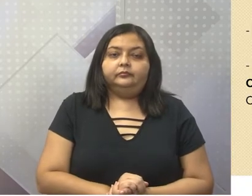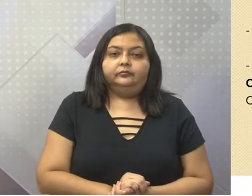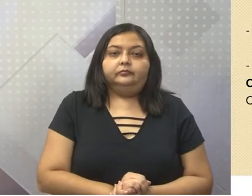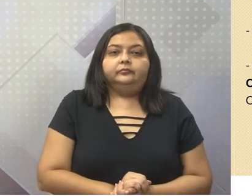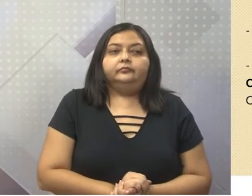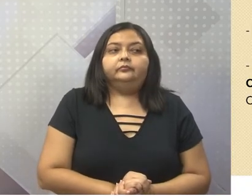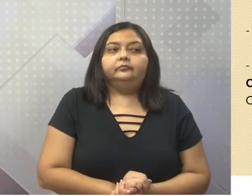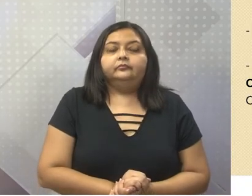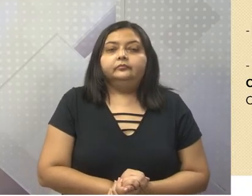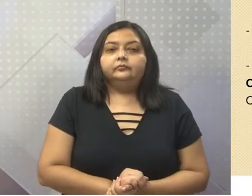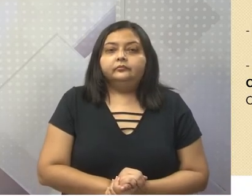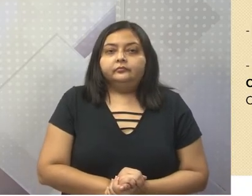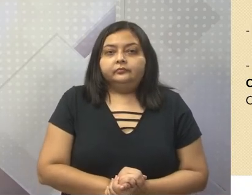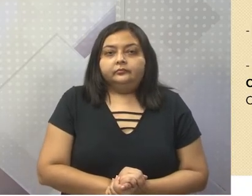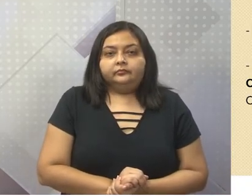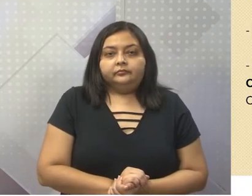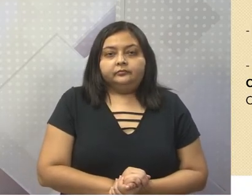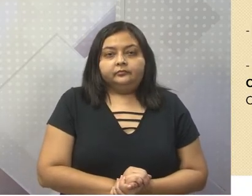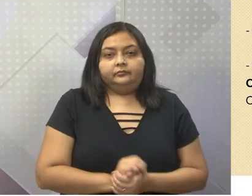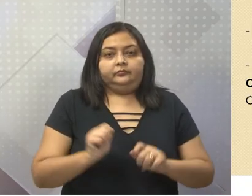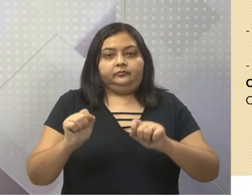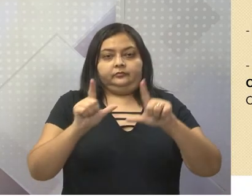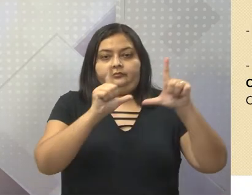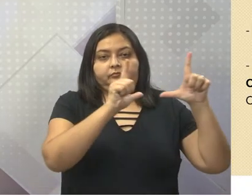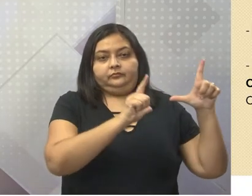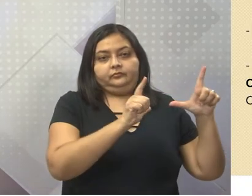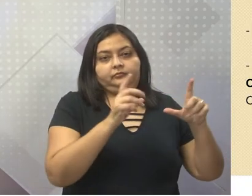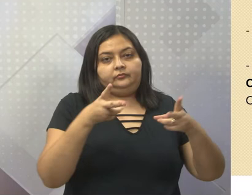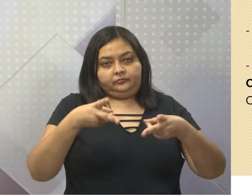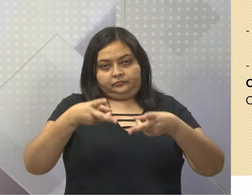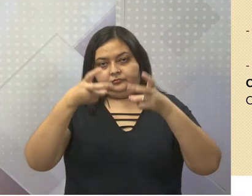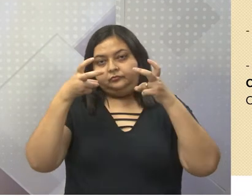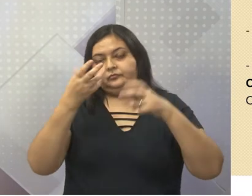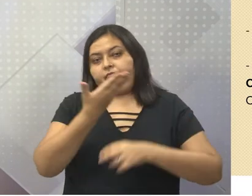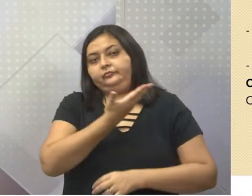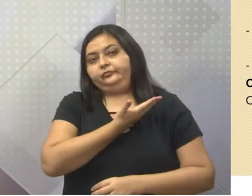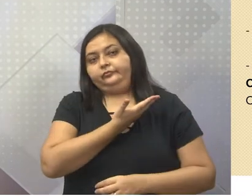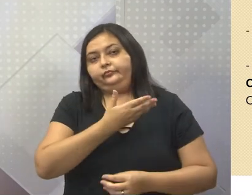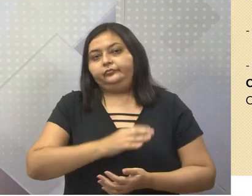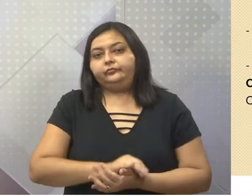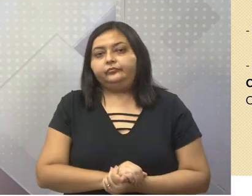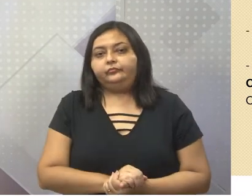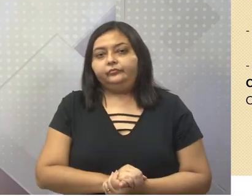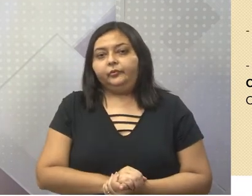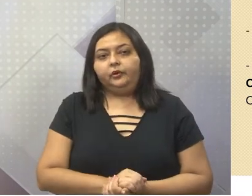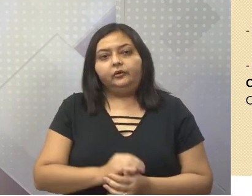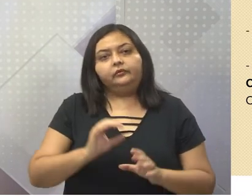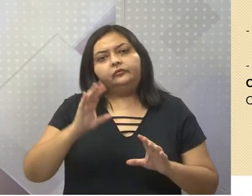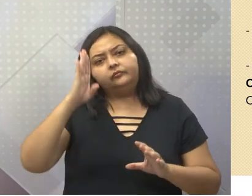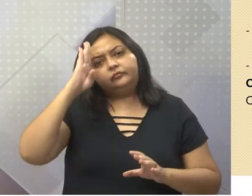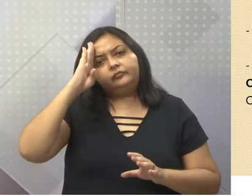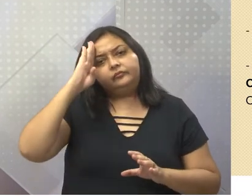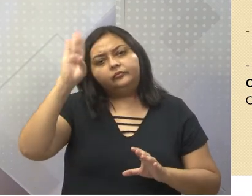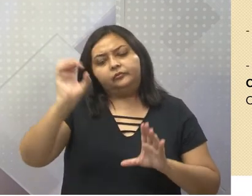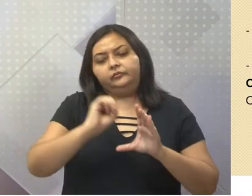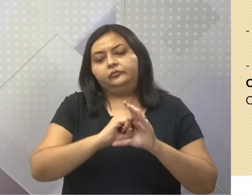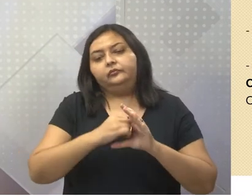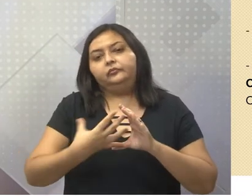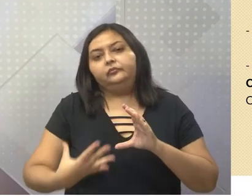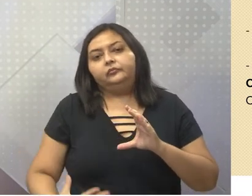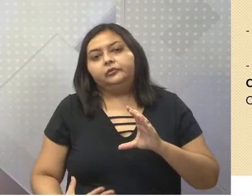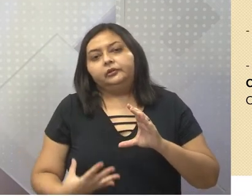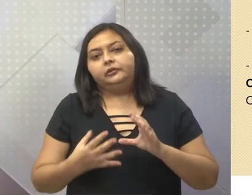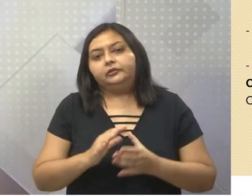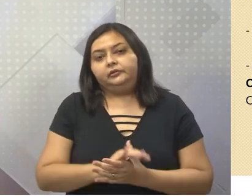Voltamos pra cá, para o slide. Observa aqui. Quais foram as principais causas, né? A gente vai ver as principais